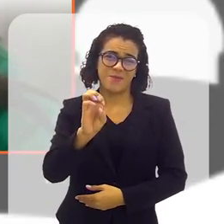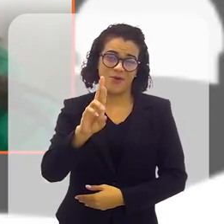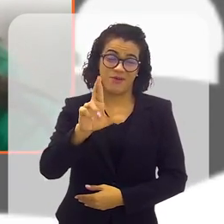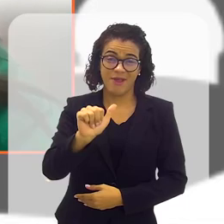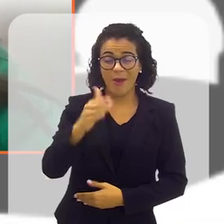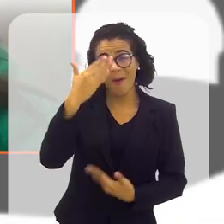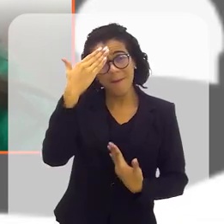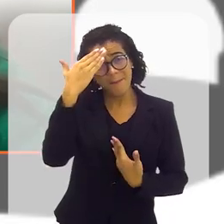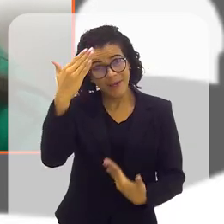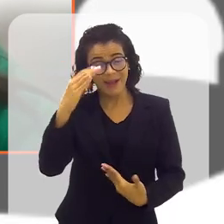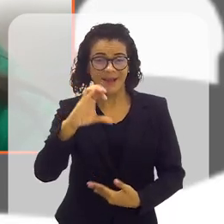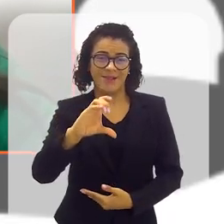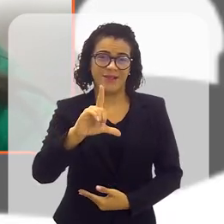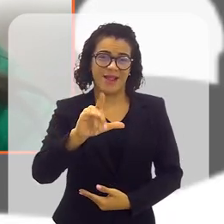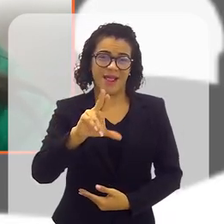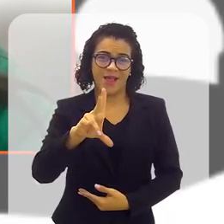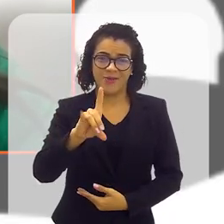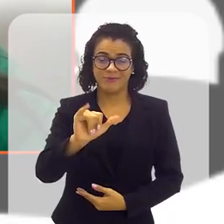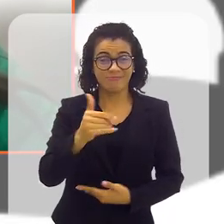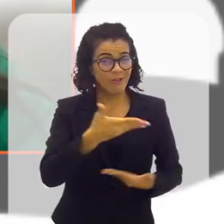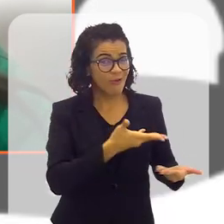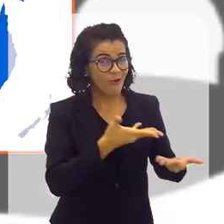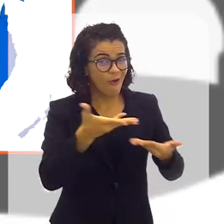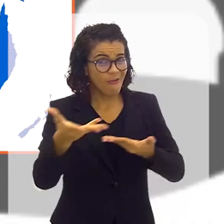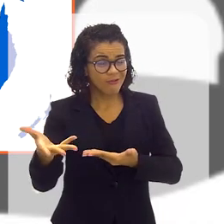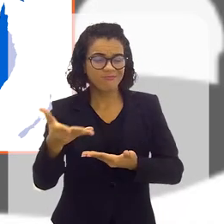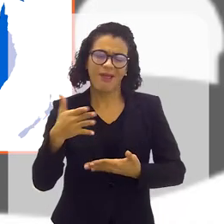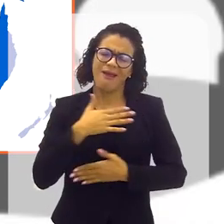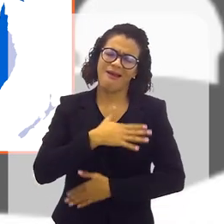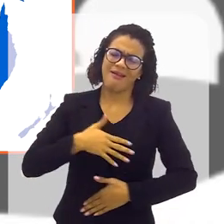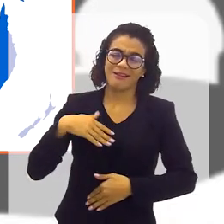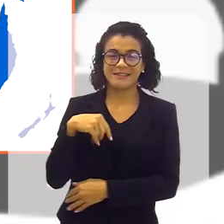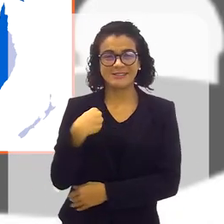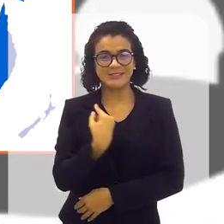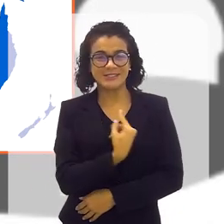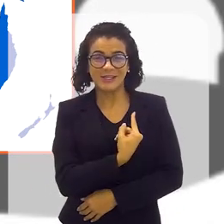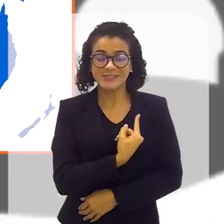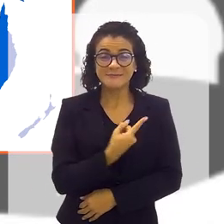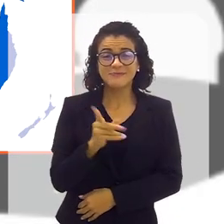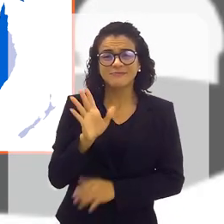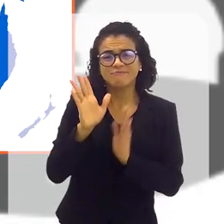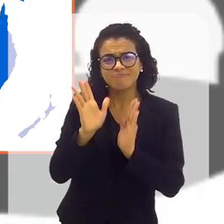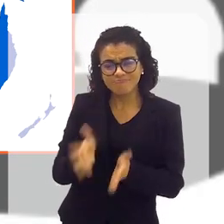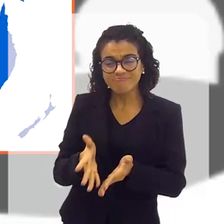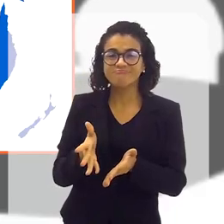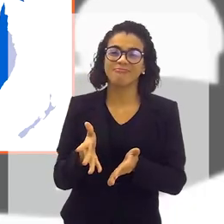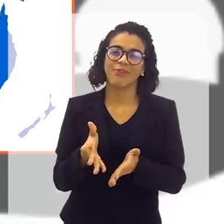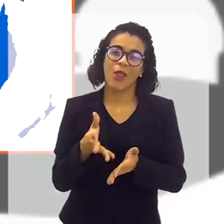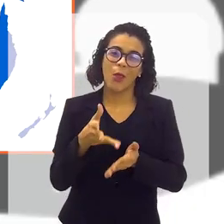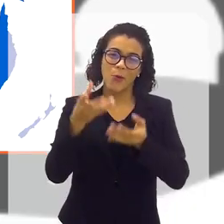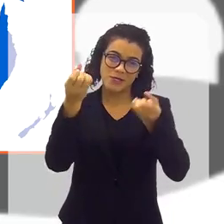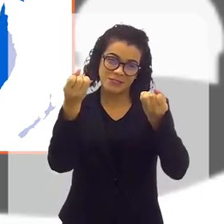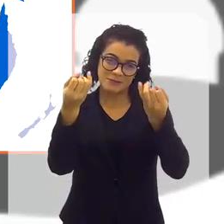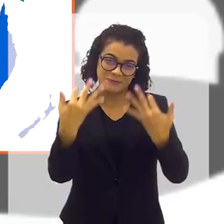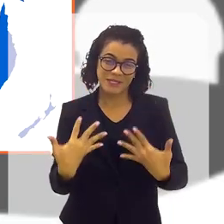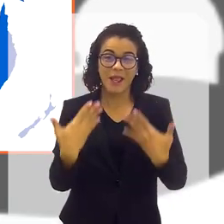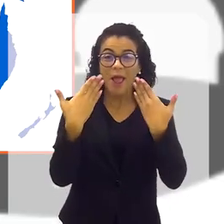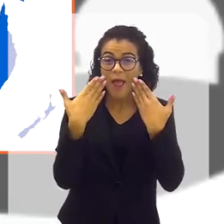aqui, Cláudia. Obrigada pelo convite. Alegria toda nossa, Débora. Para você que, como eu já disse, acabo de